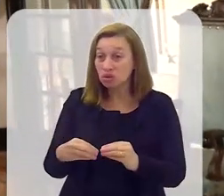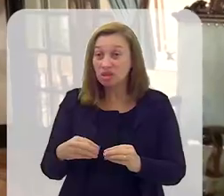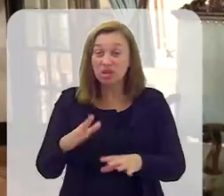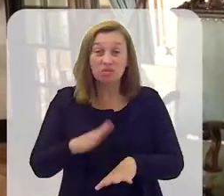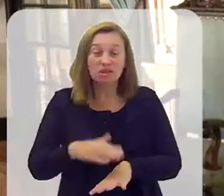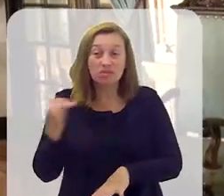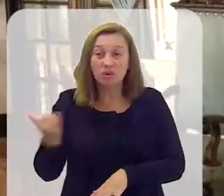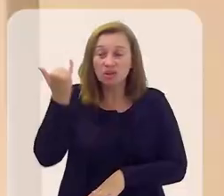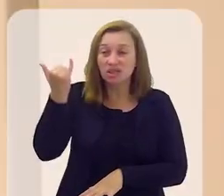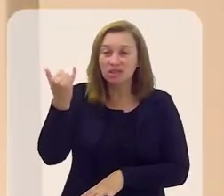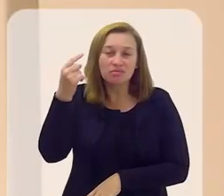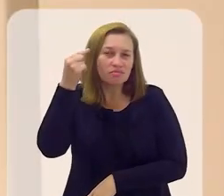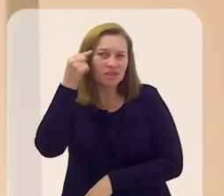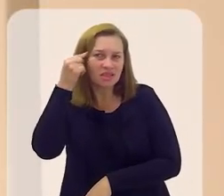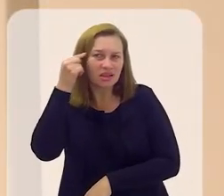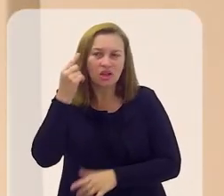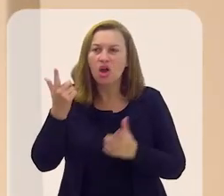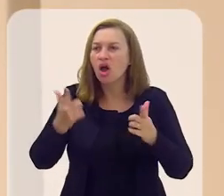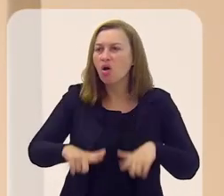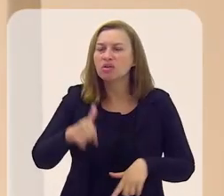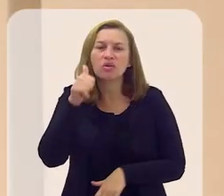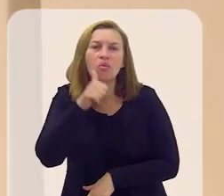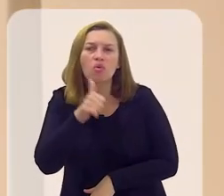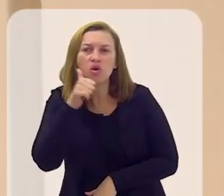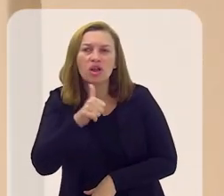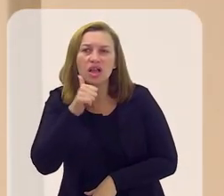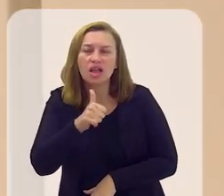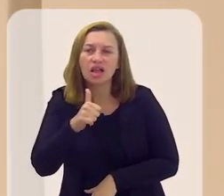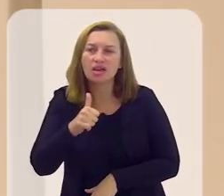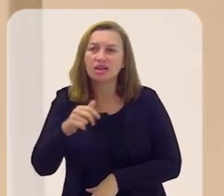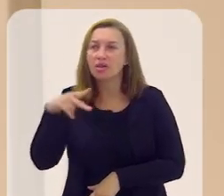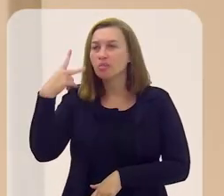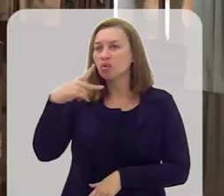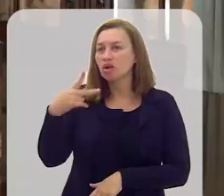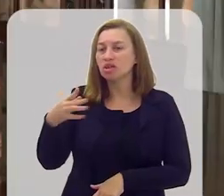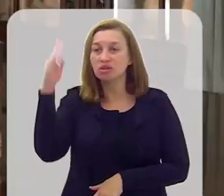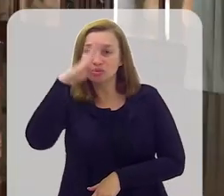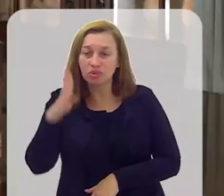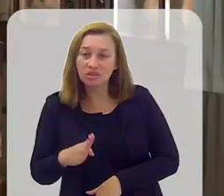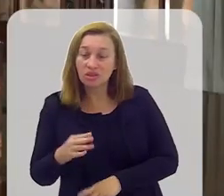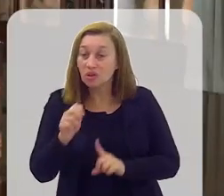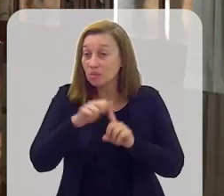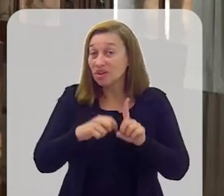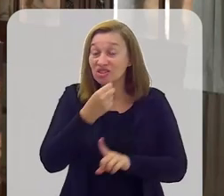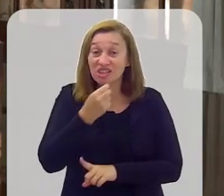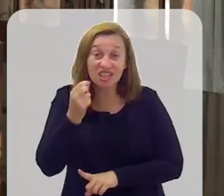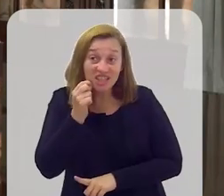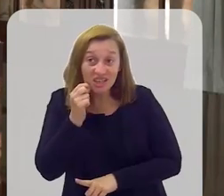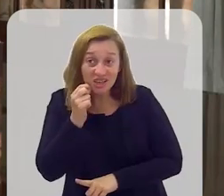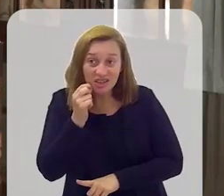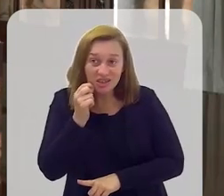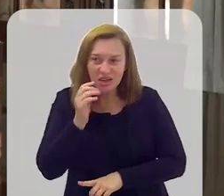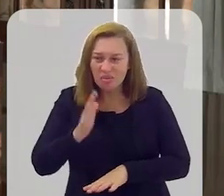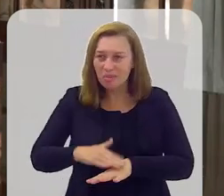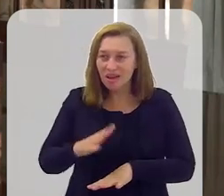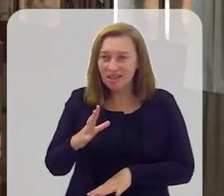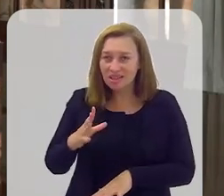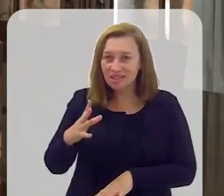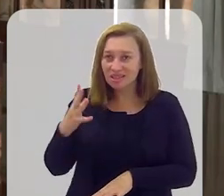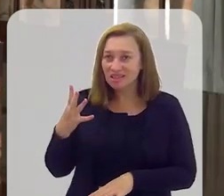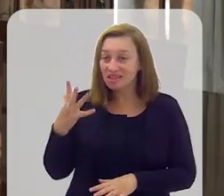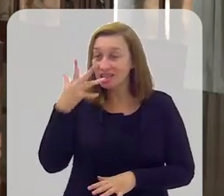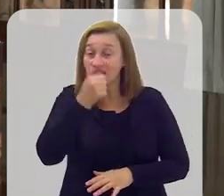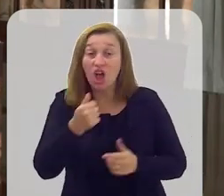leva a uma importante reflexão. Onde está a mulher no processo político do Brasil? Para o mês de setembro, uma questão ainda fica mais latente.